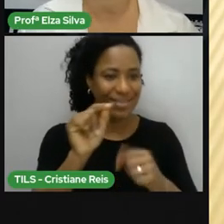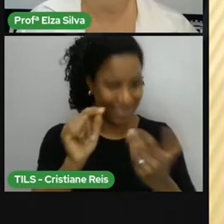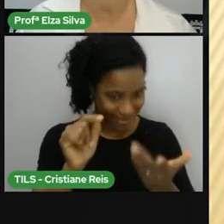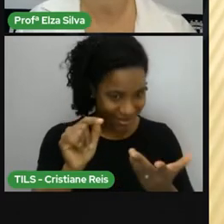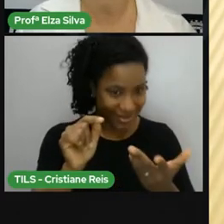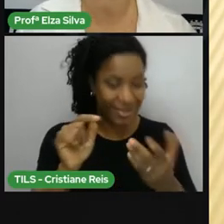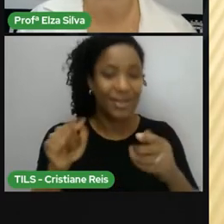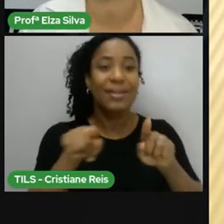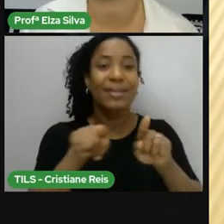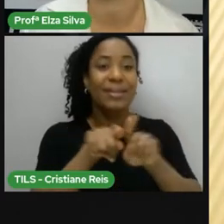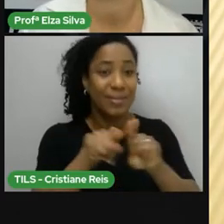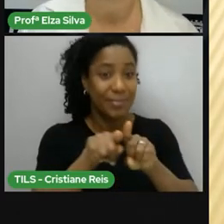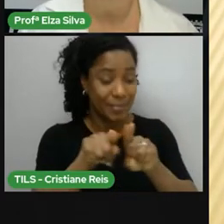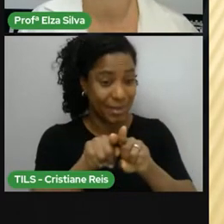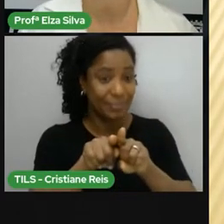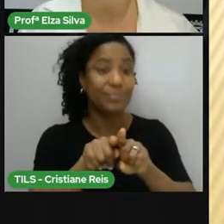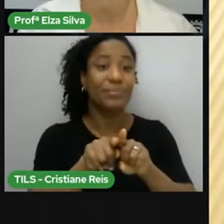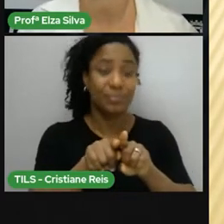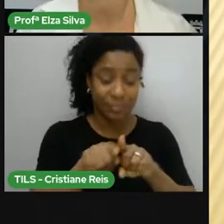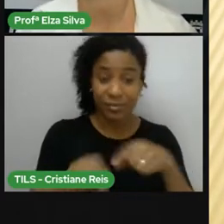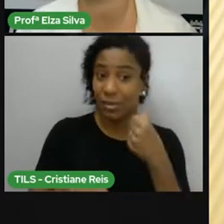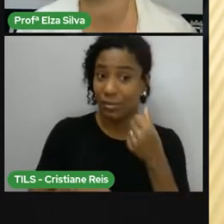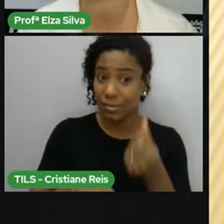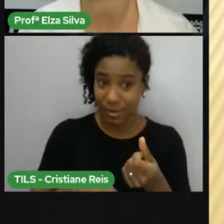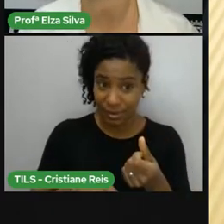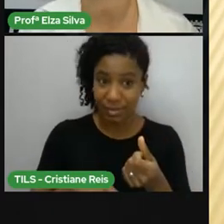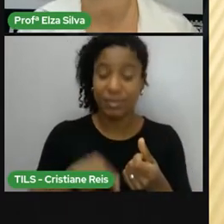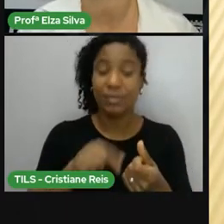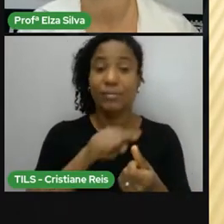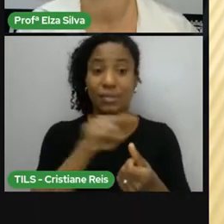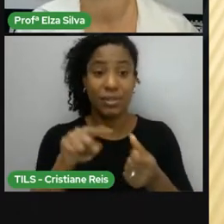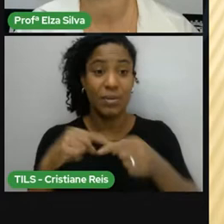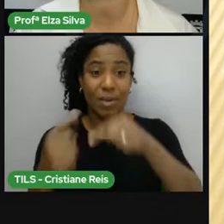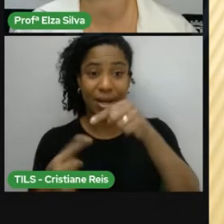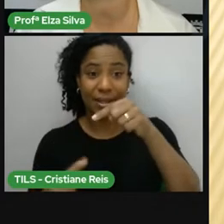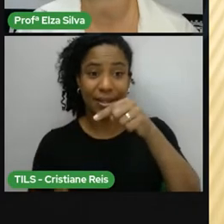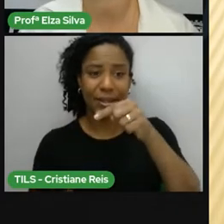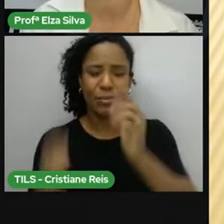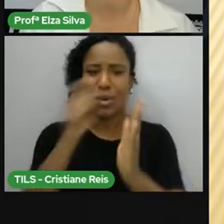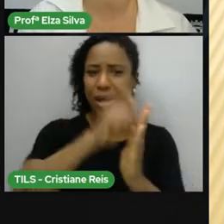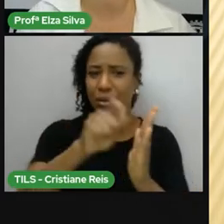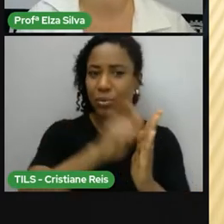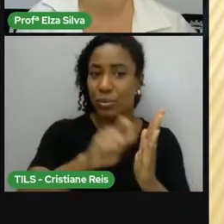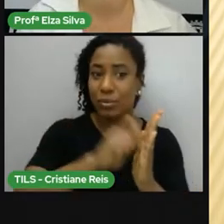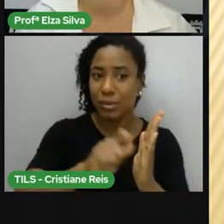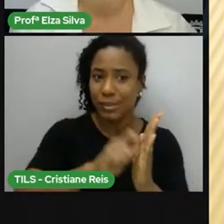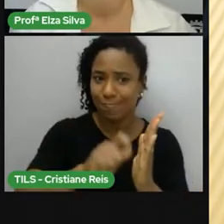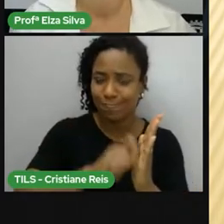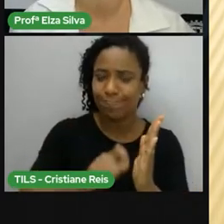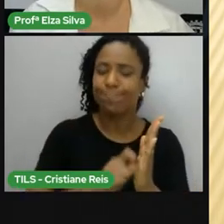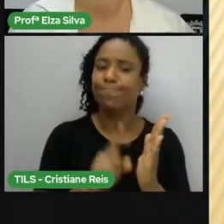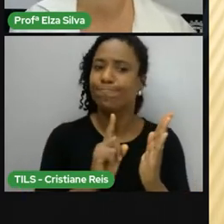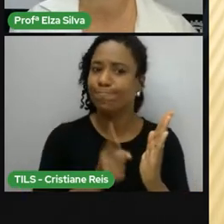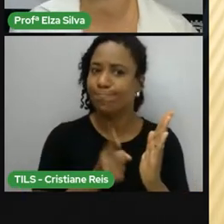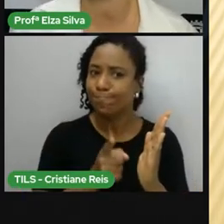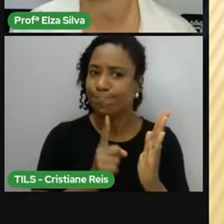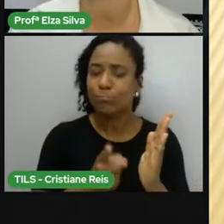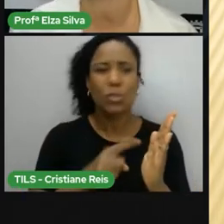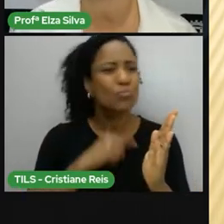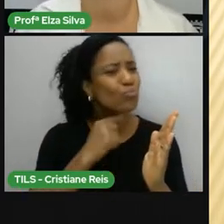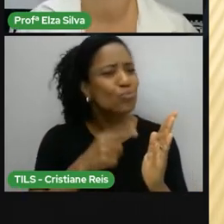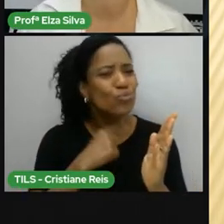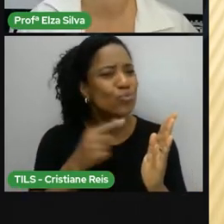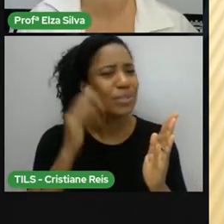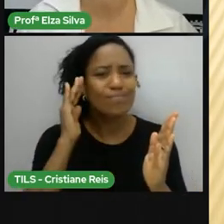É importante também que você anote tudo no caderno. Principalmente as dúvidas, porque na primeira